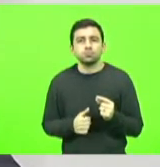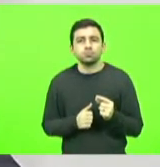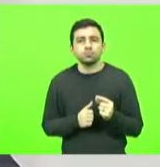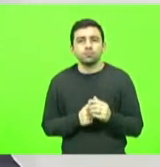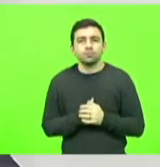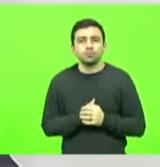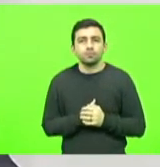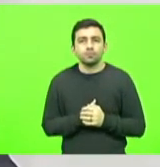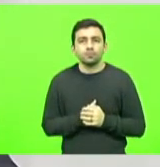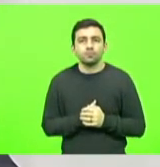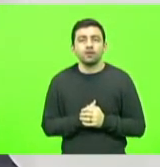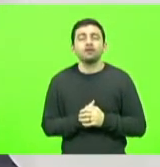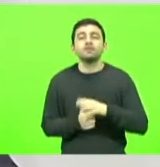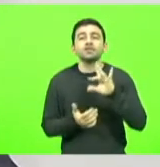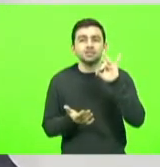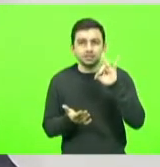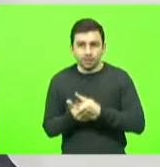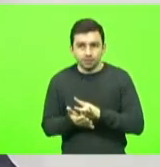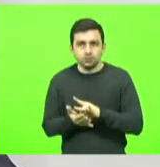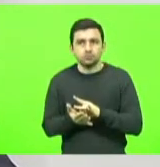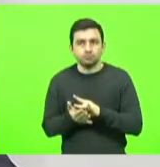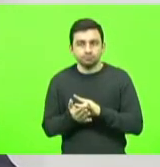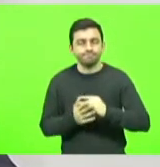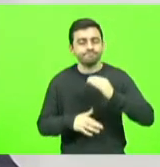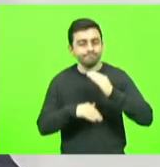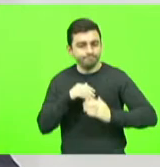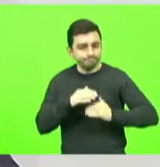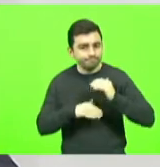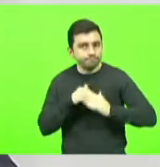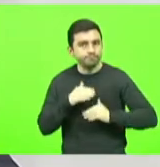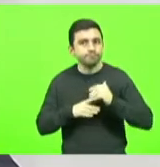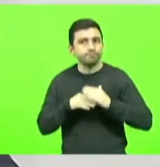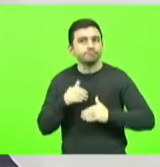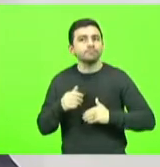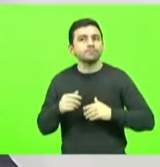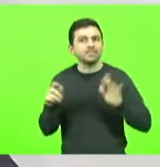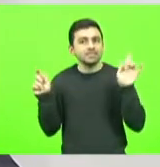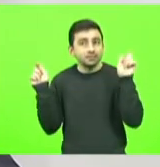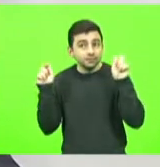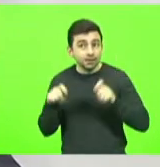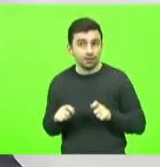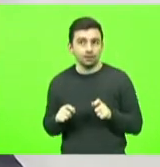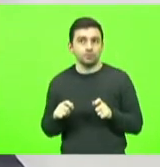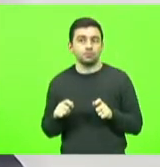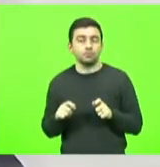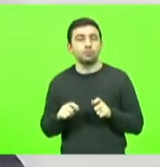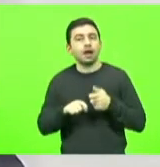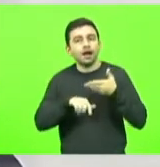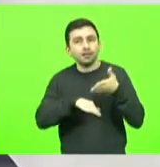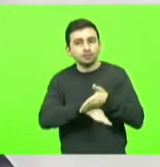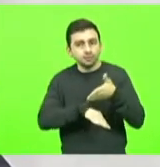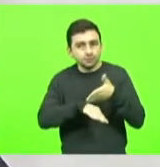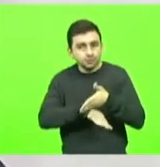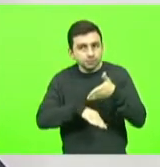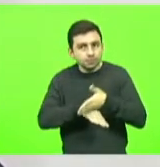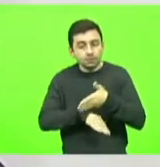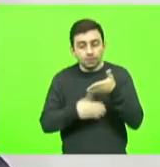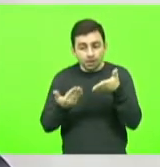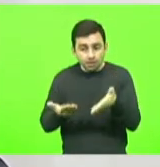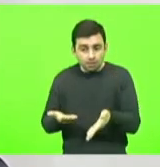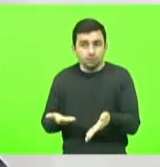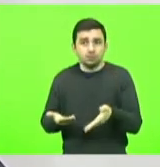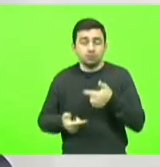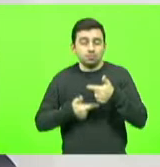uma qualificação que permita acesso ao mercado do trabalho